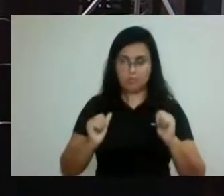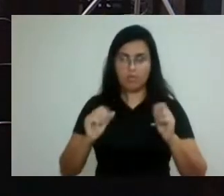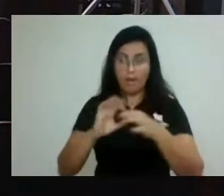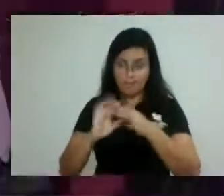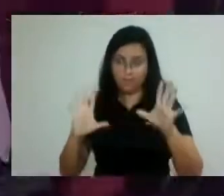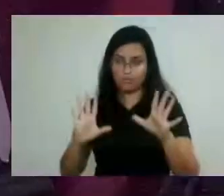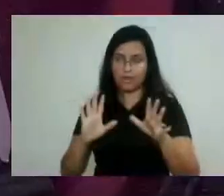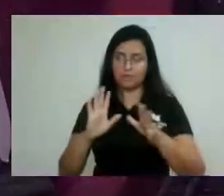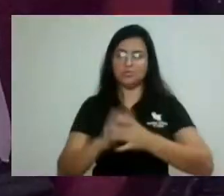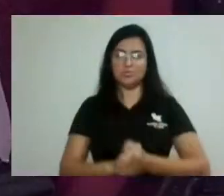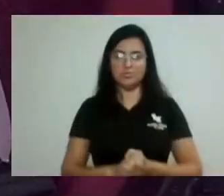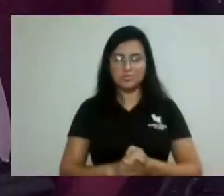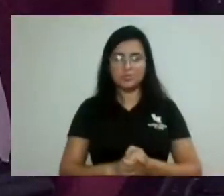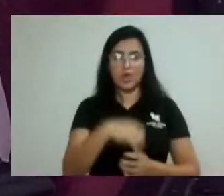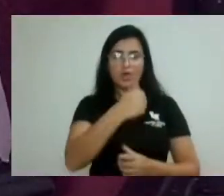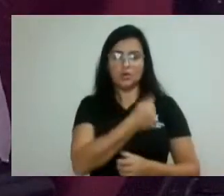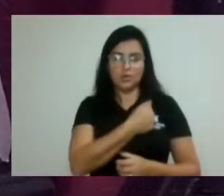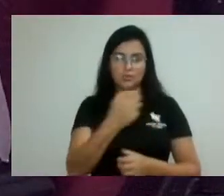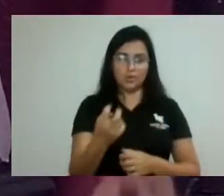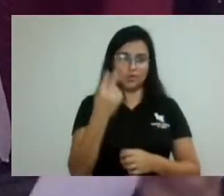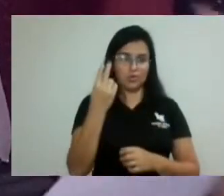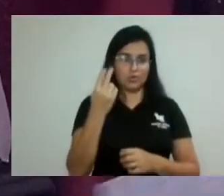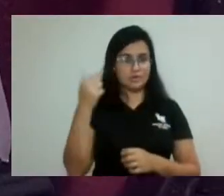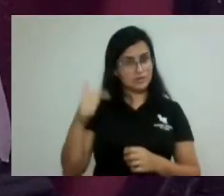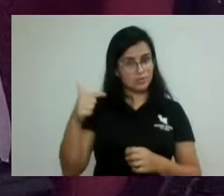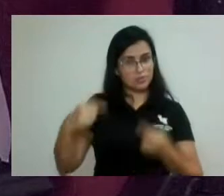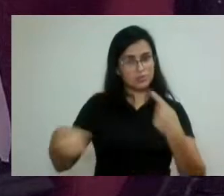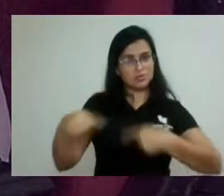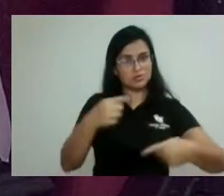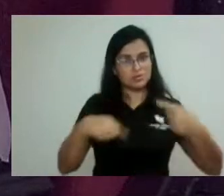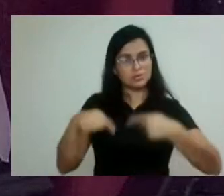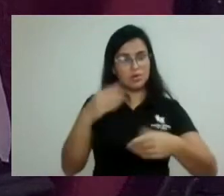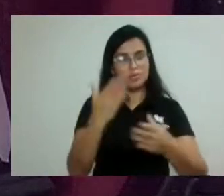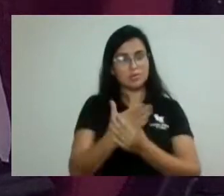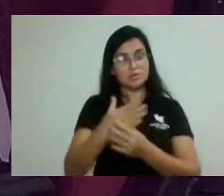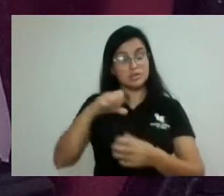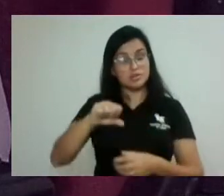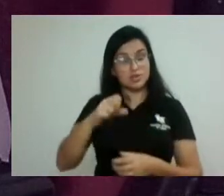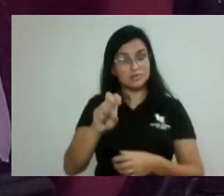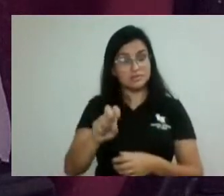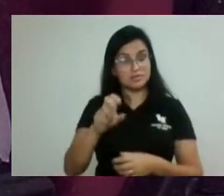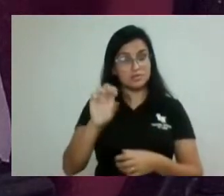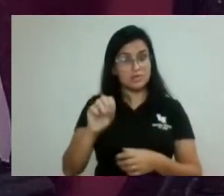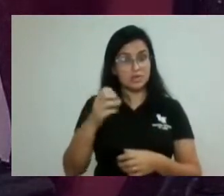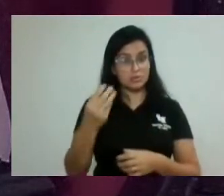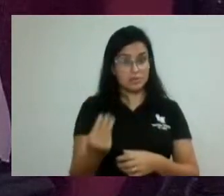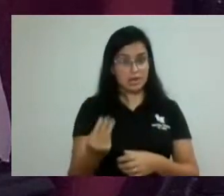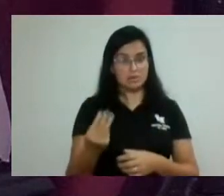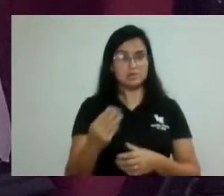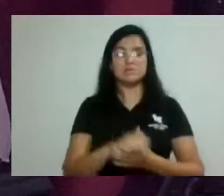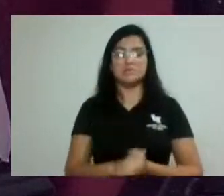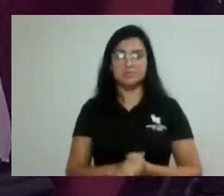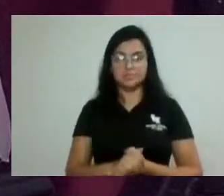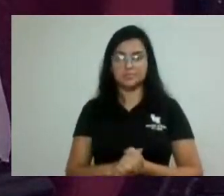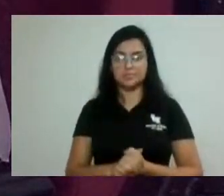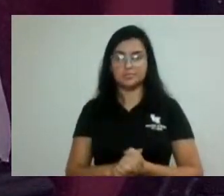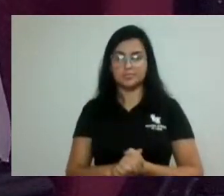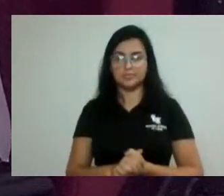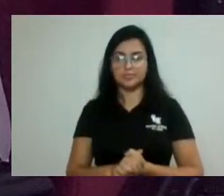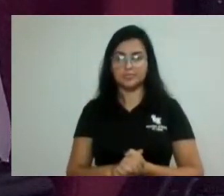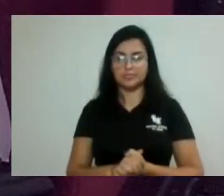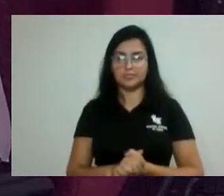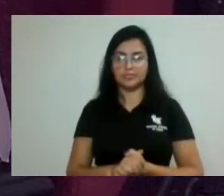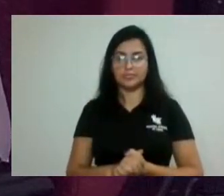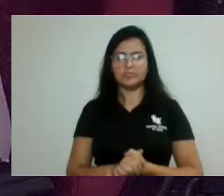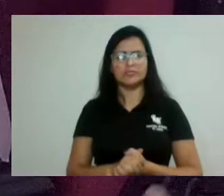Número 2, segunda discussão. Processo 9503, 2022, que dispõe sobre... Vê se tem coro, não tem coro para